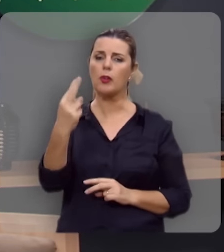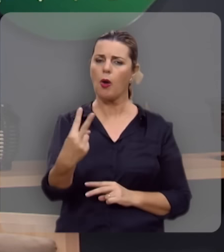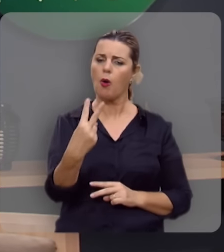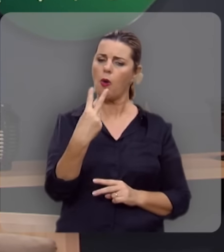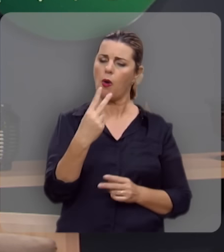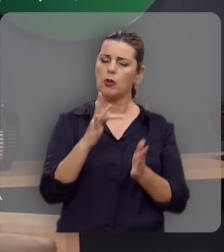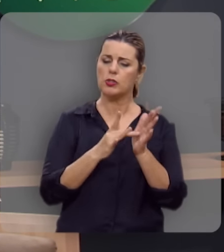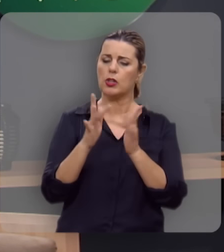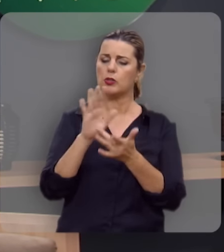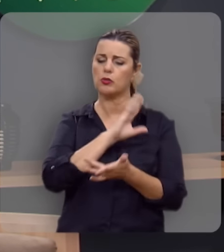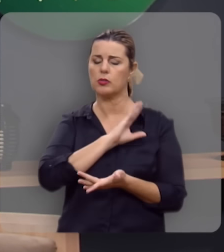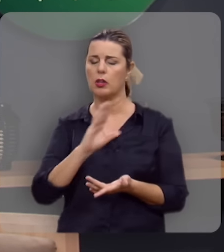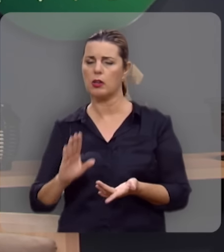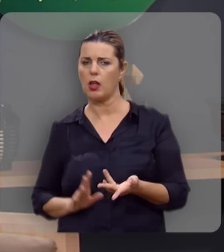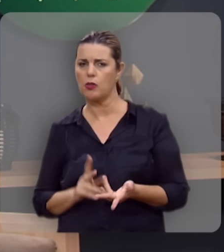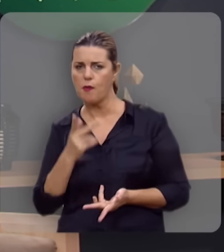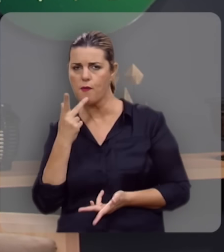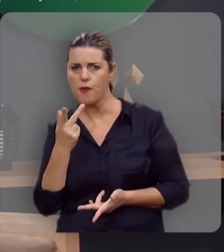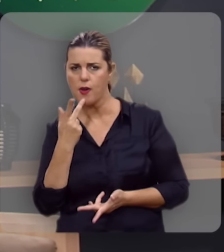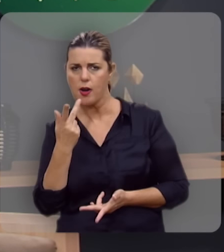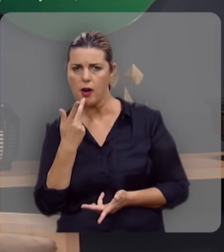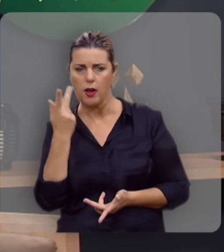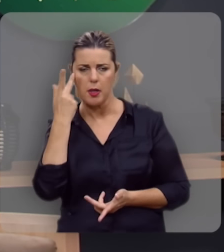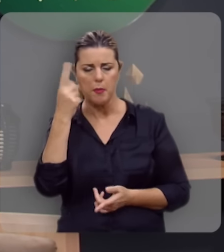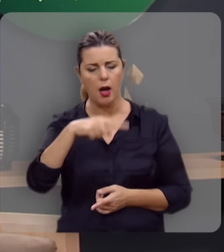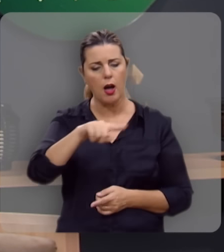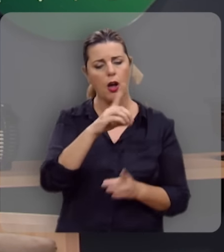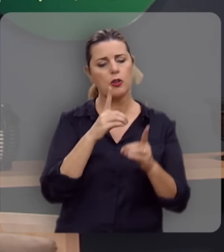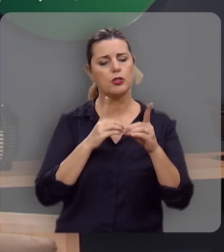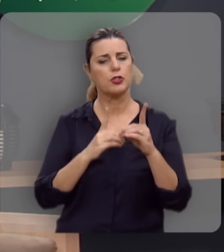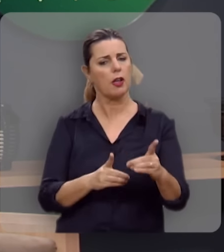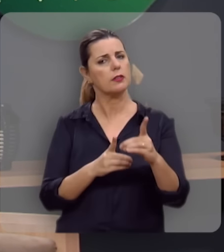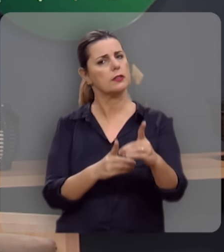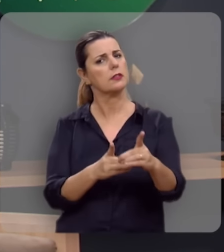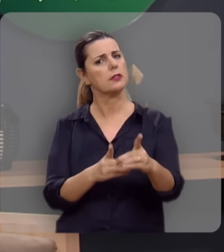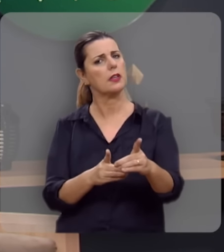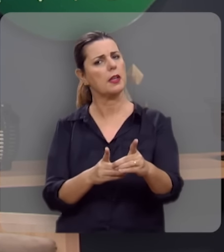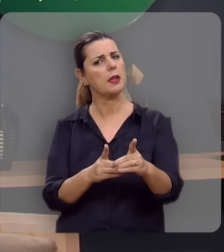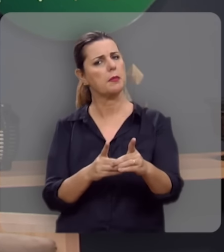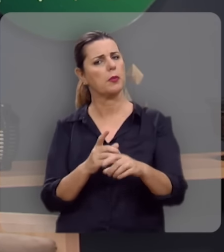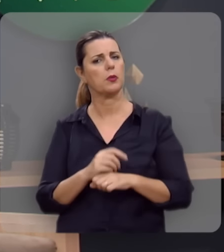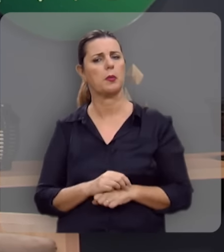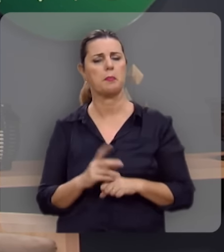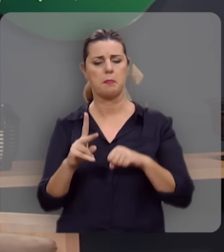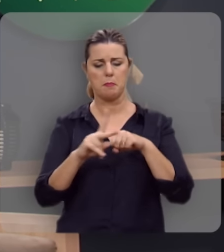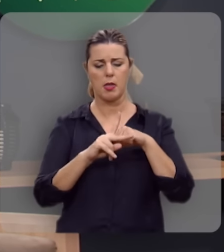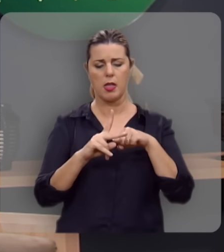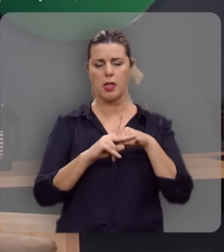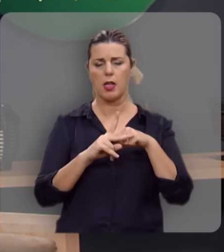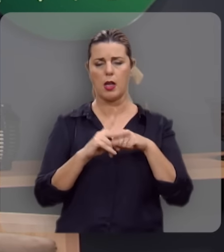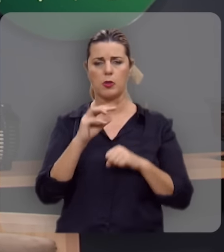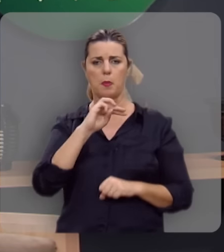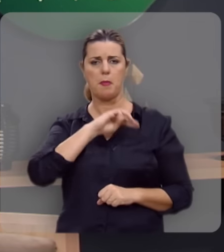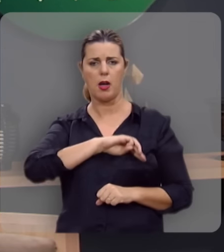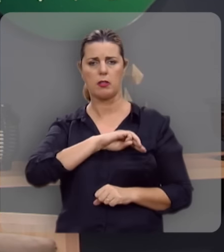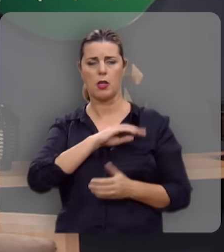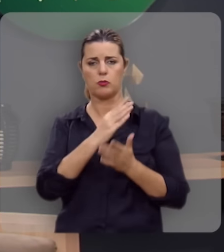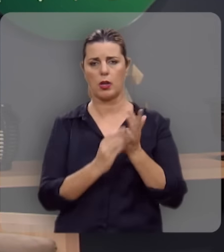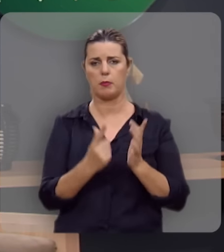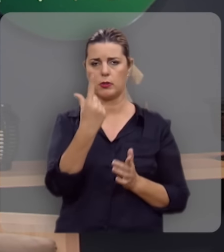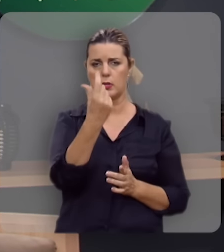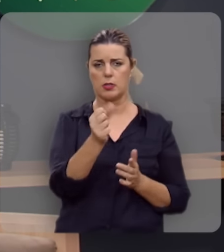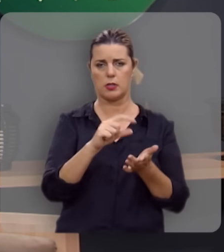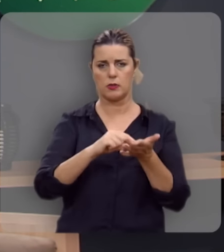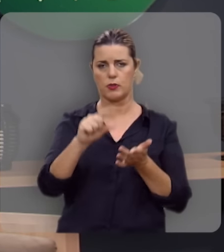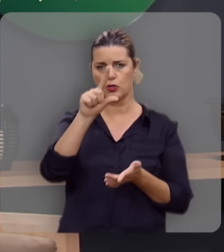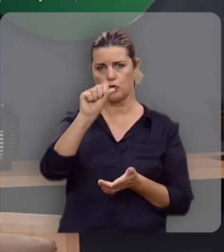Quando você olha o que Jesus Cristo disse para os seus discípulos, maiormente para Pedro, lá em Mateus 16,